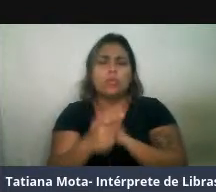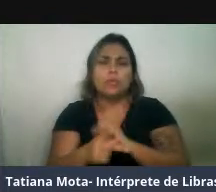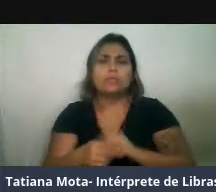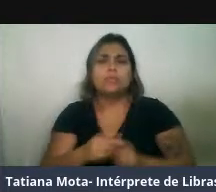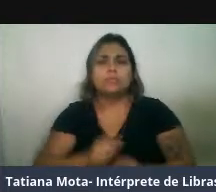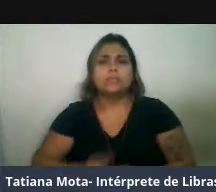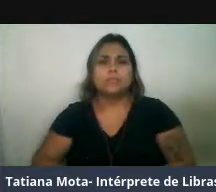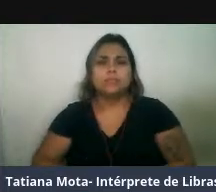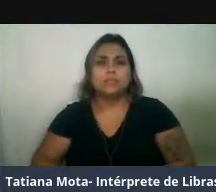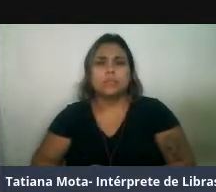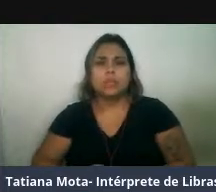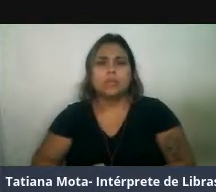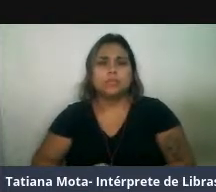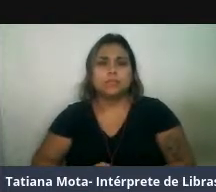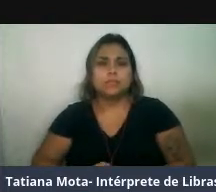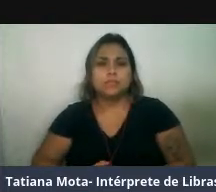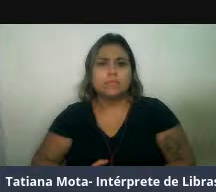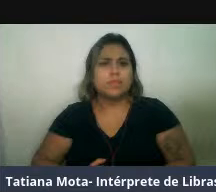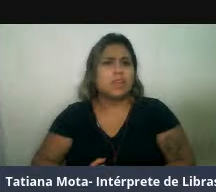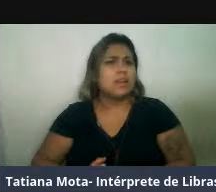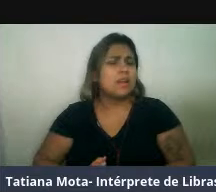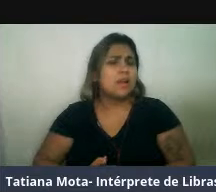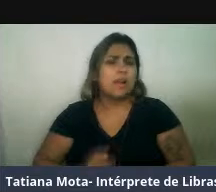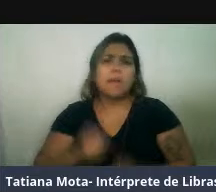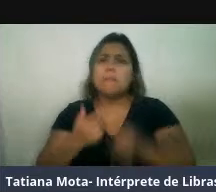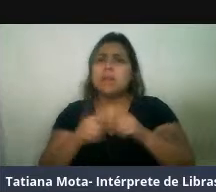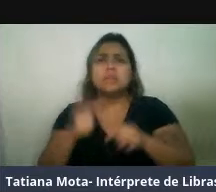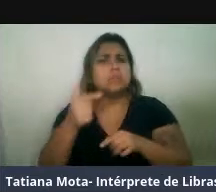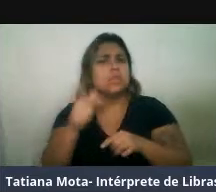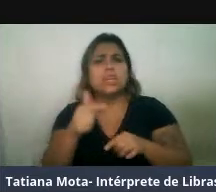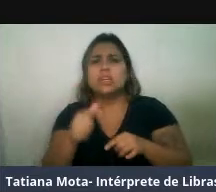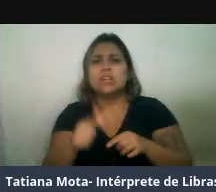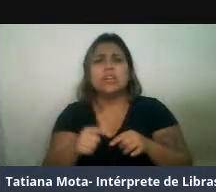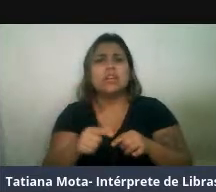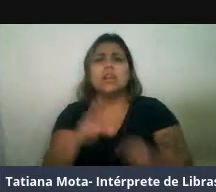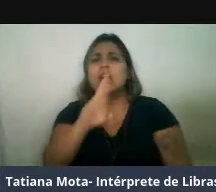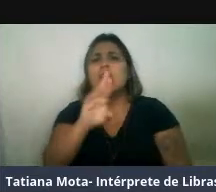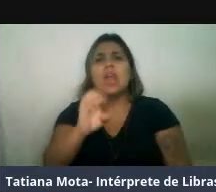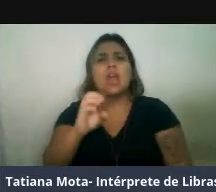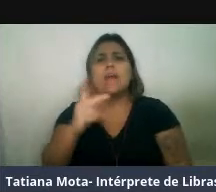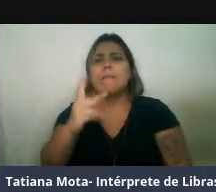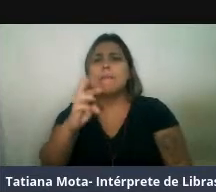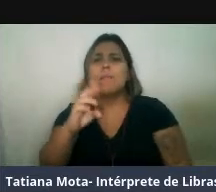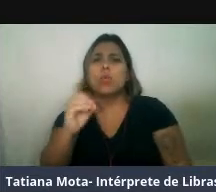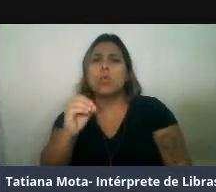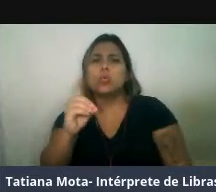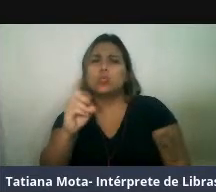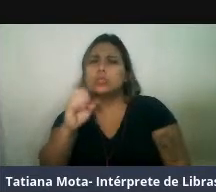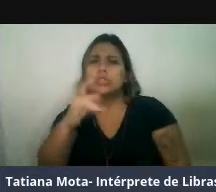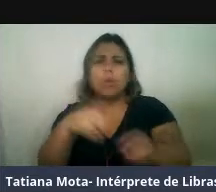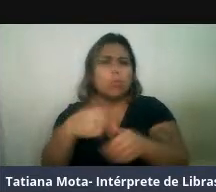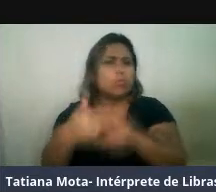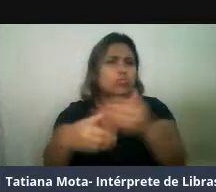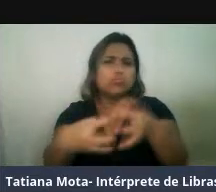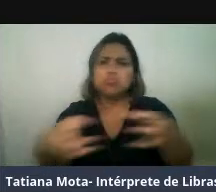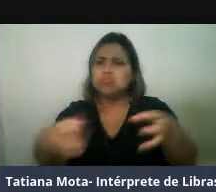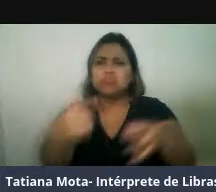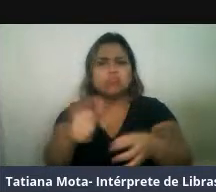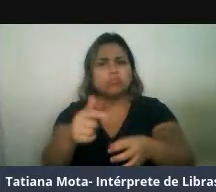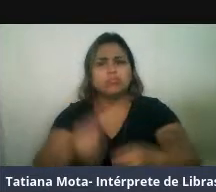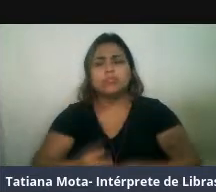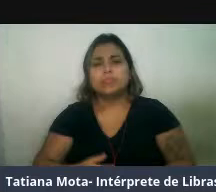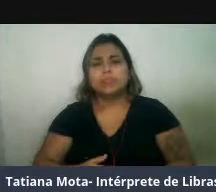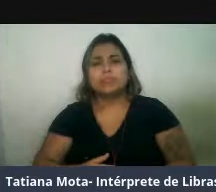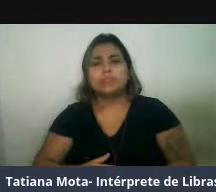embora nós não tenhamos colônias reprodutivas de nenhuma espécie de pinípedes no Brasil, né, são áreas apenas de dispersão populacional,